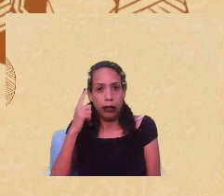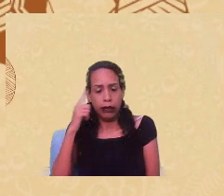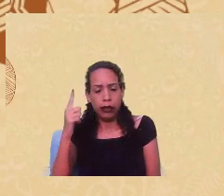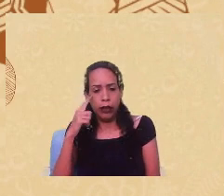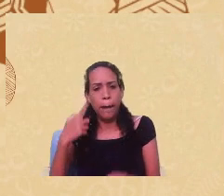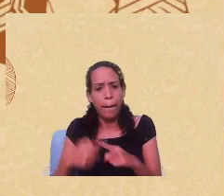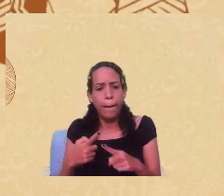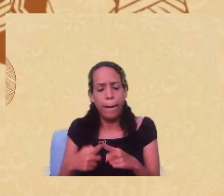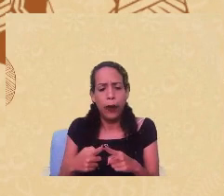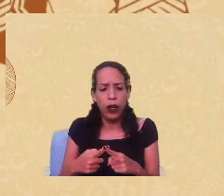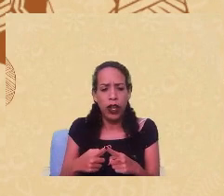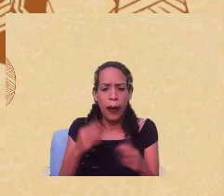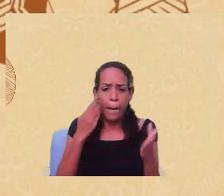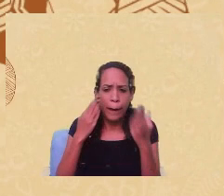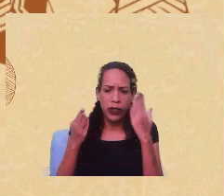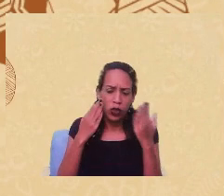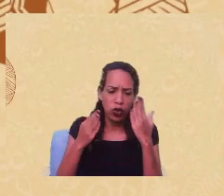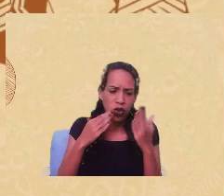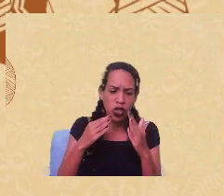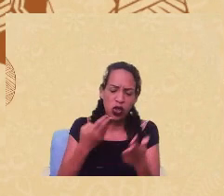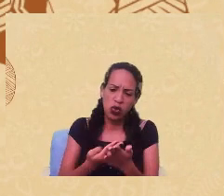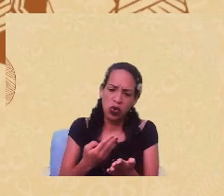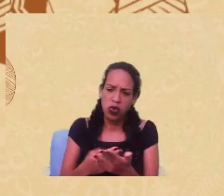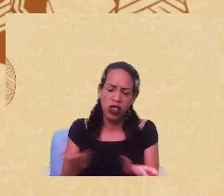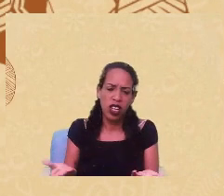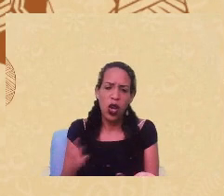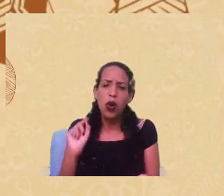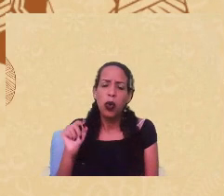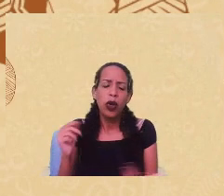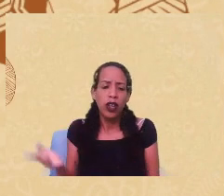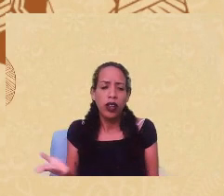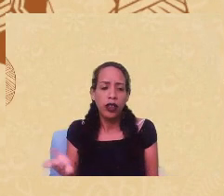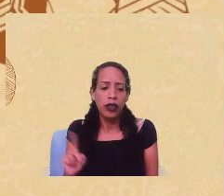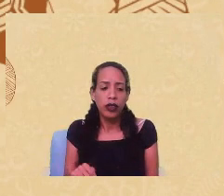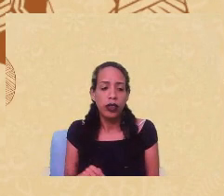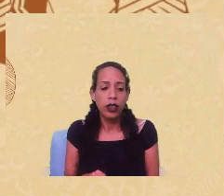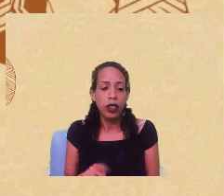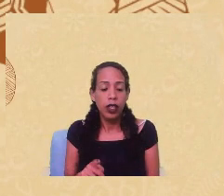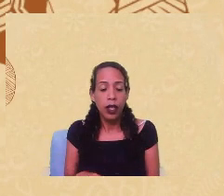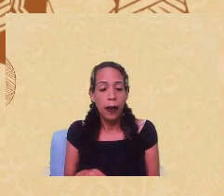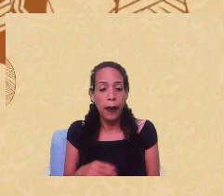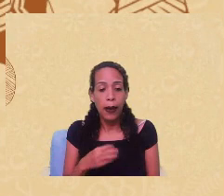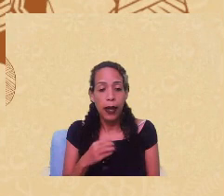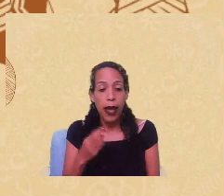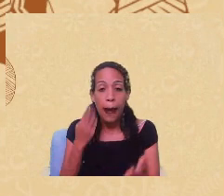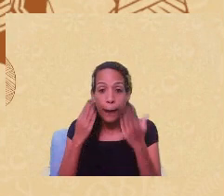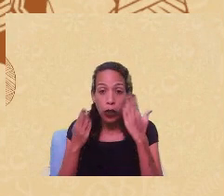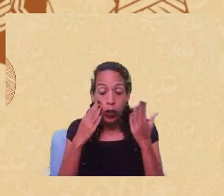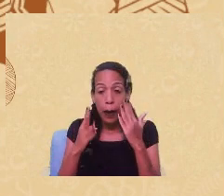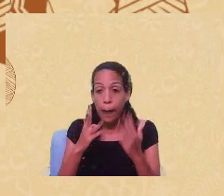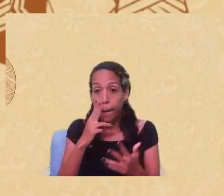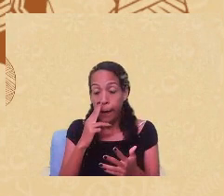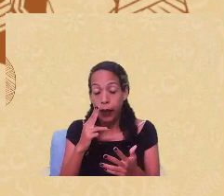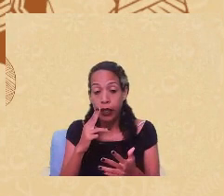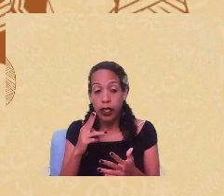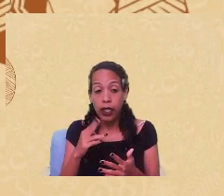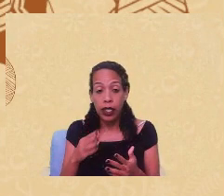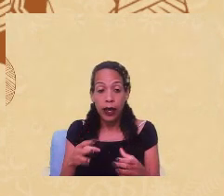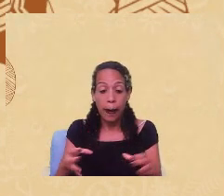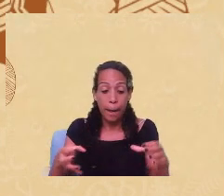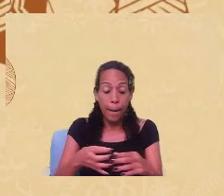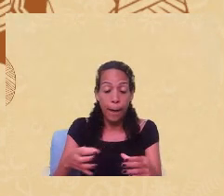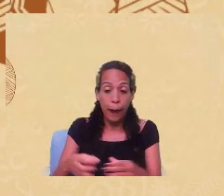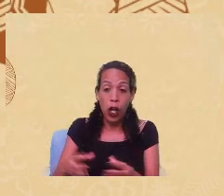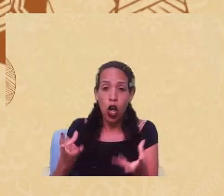na psicologia você vai estudar isso, né? O que que é isso? E aí, bem, a psicologia aparece como parte da equipe mínima de inúmeros